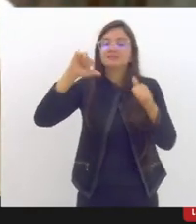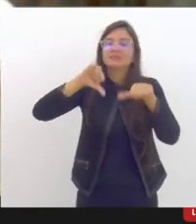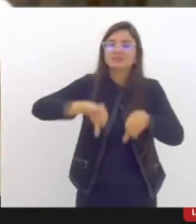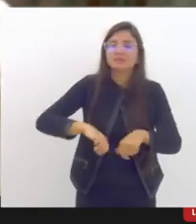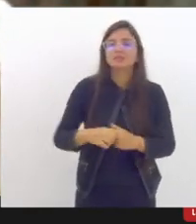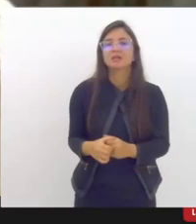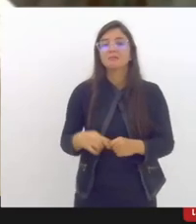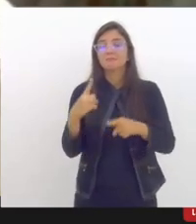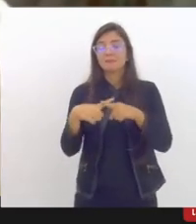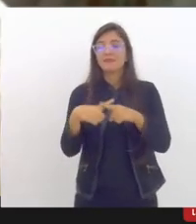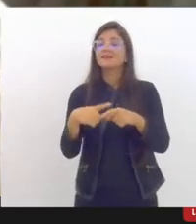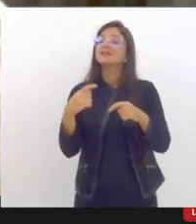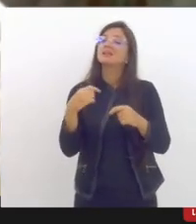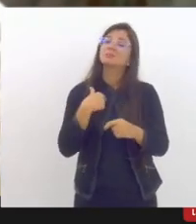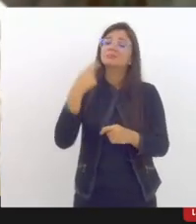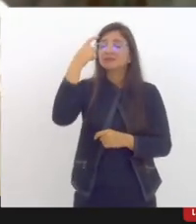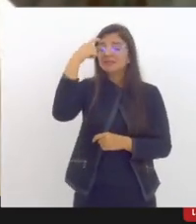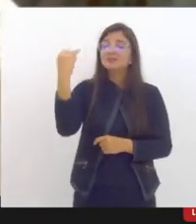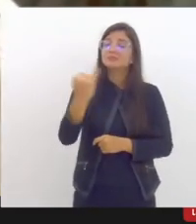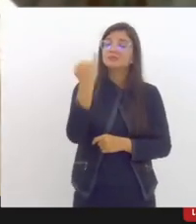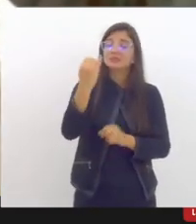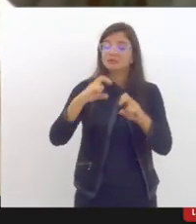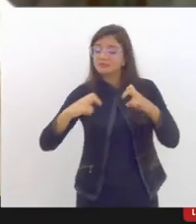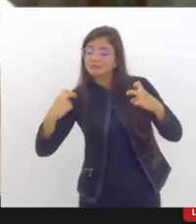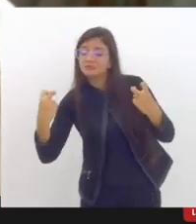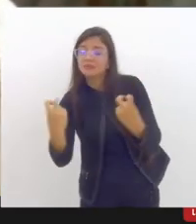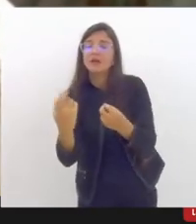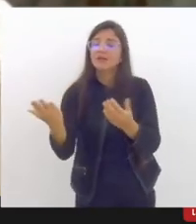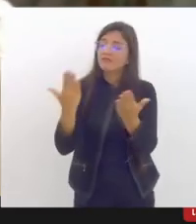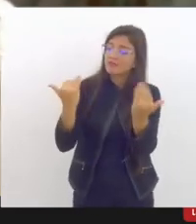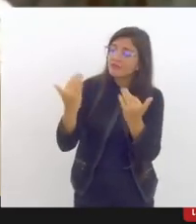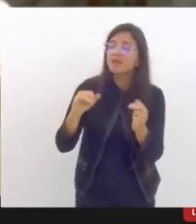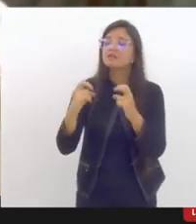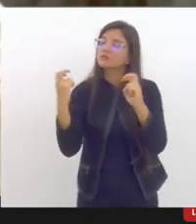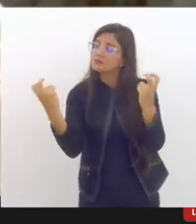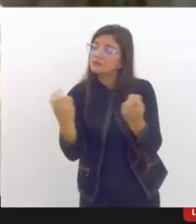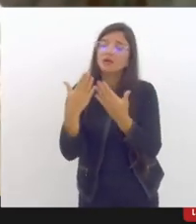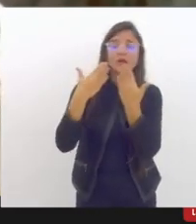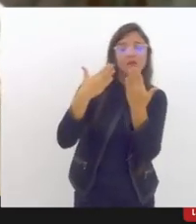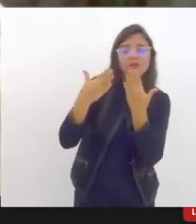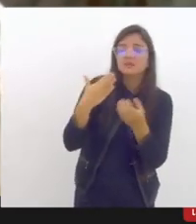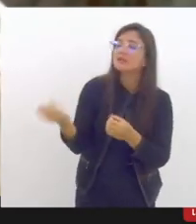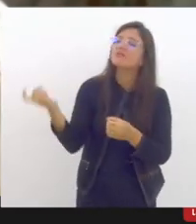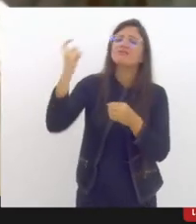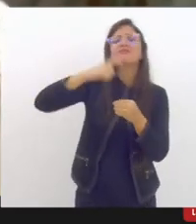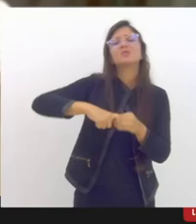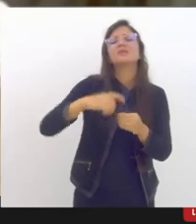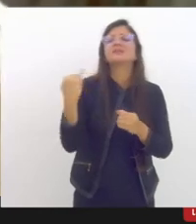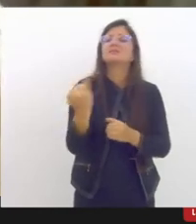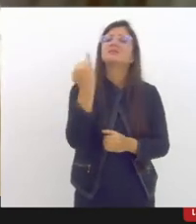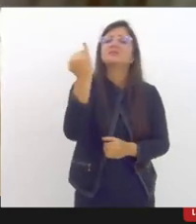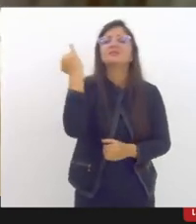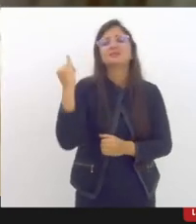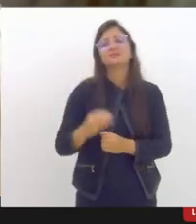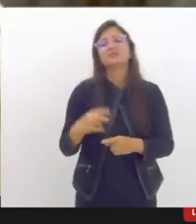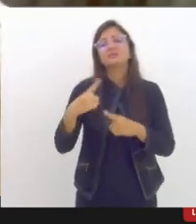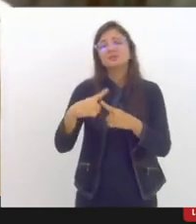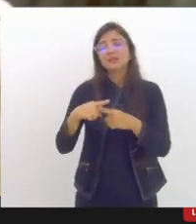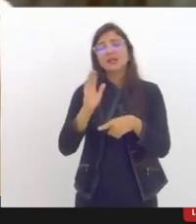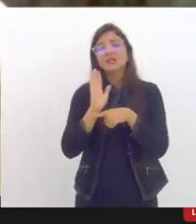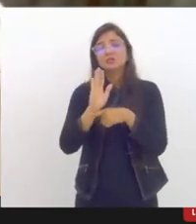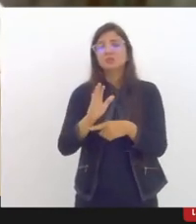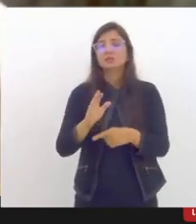era um momento de profunda reflexão de aproximar o sistema de justiça da comunidade escolar